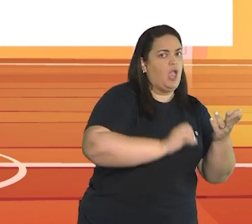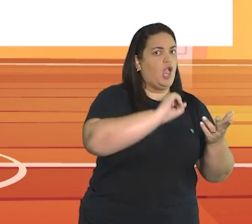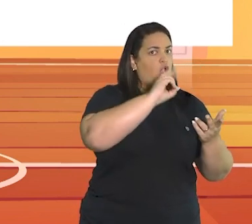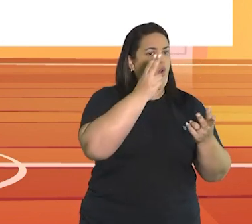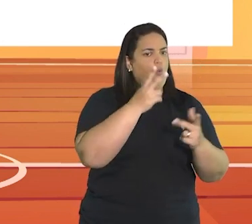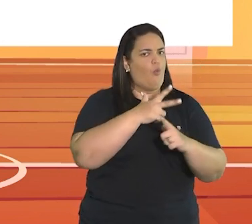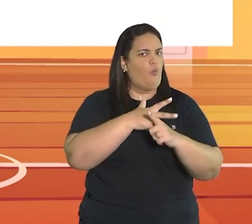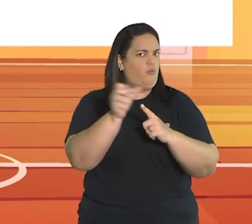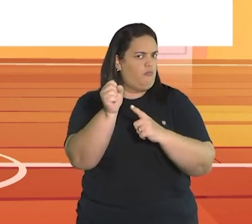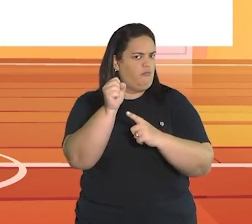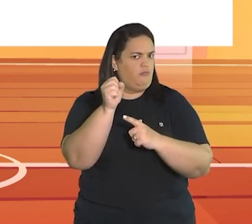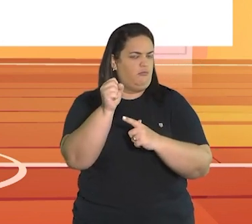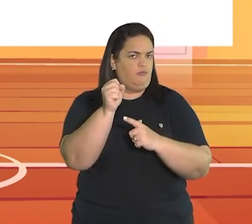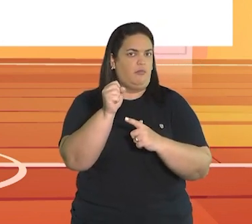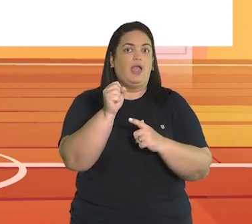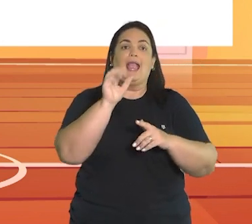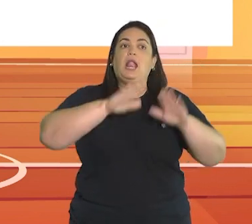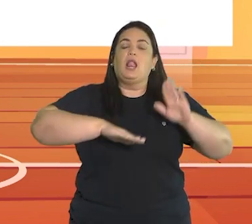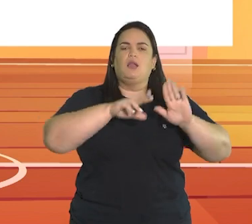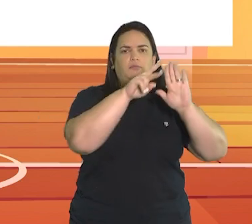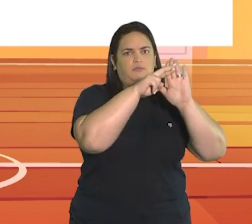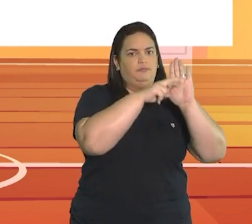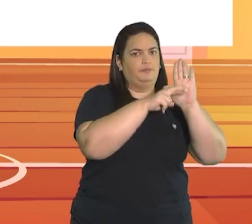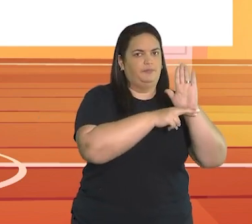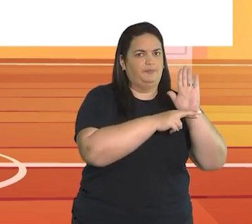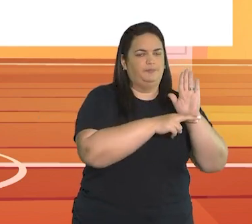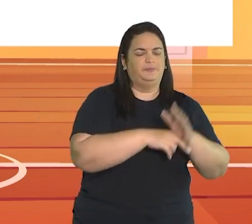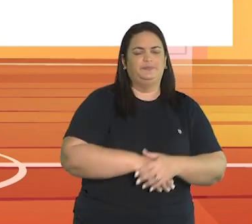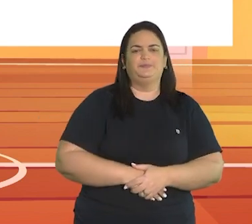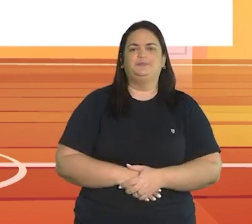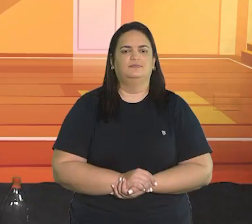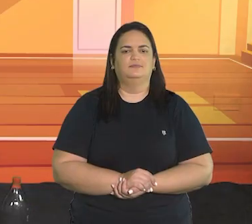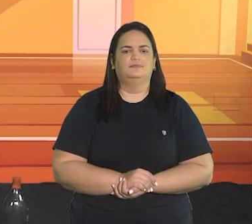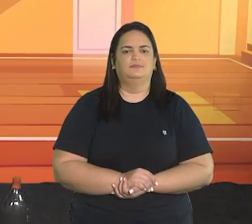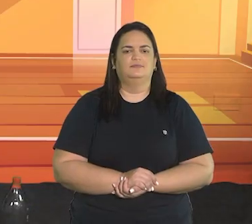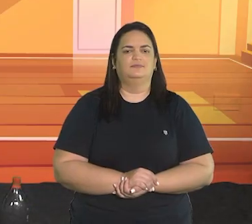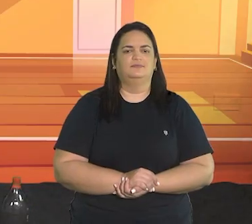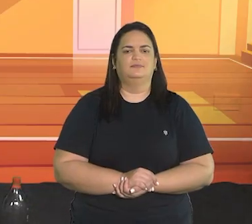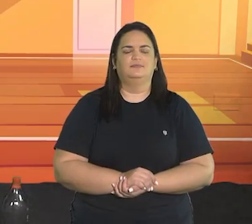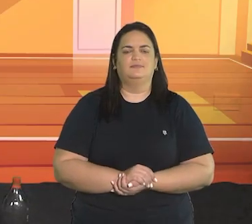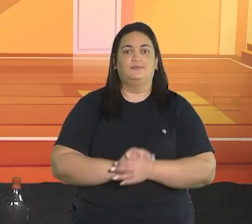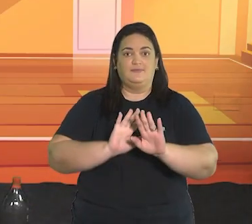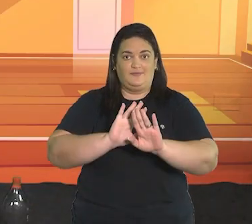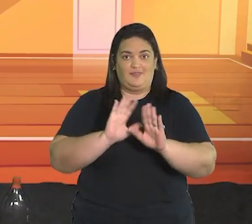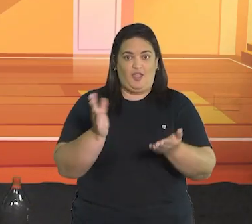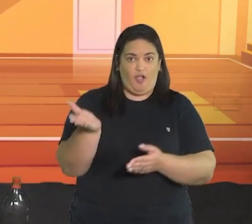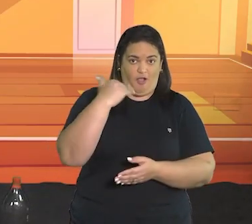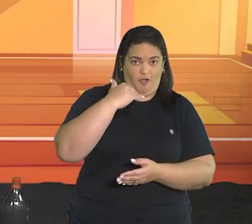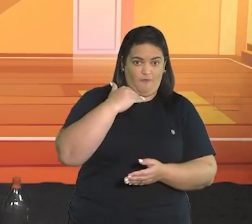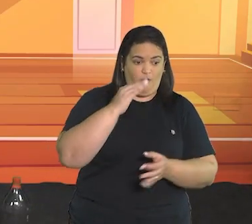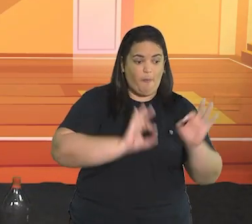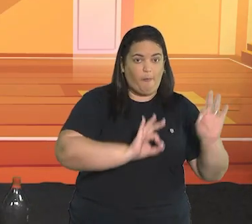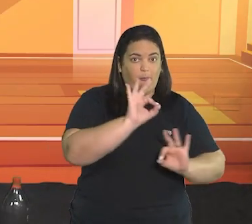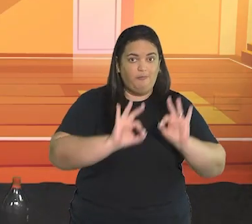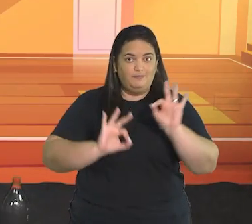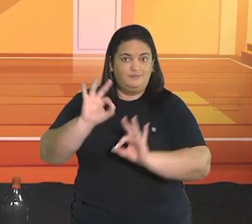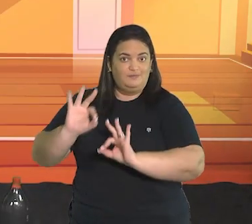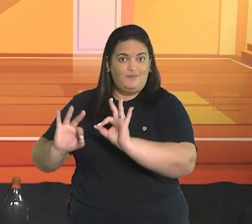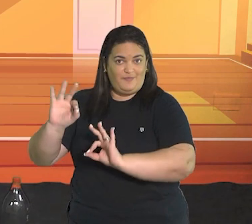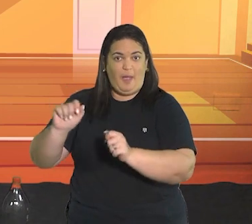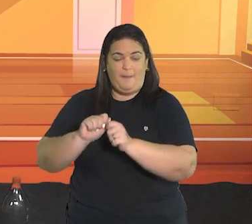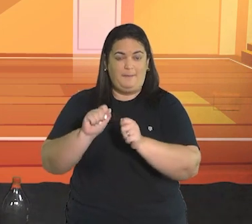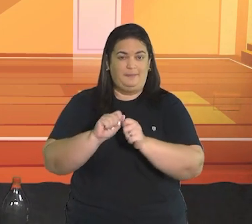perdas e ganhos, isto é, ao jogo de regras. Vamos montar o circuito da nossa atividade.